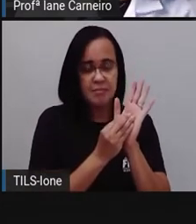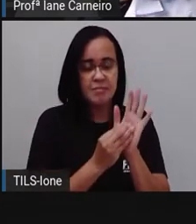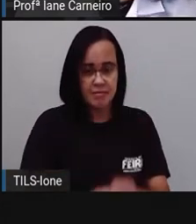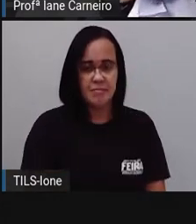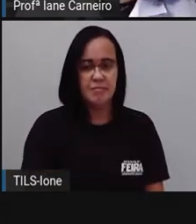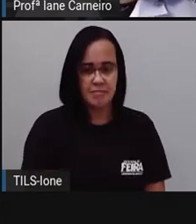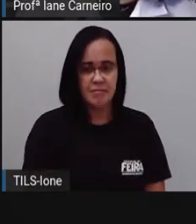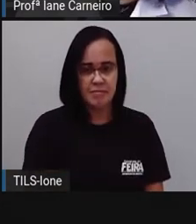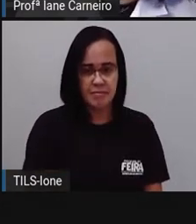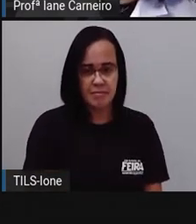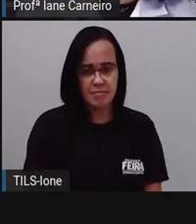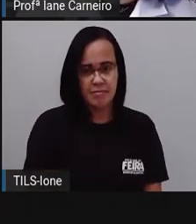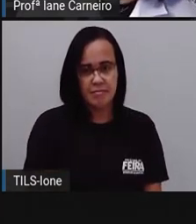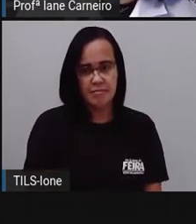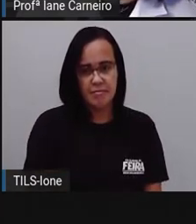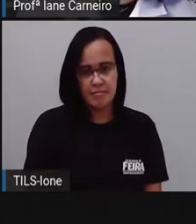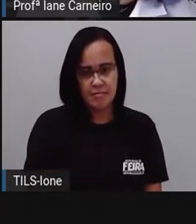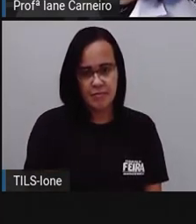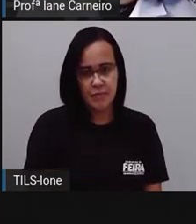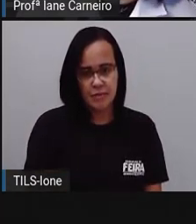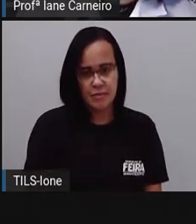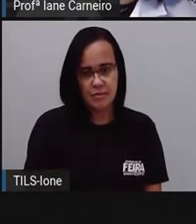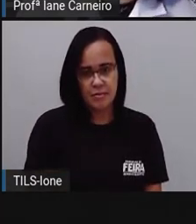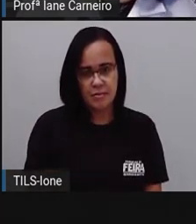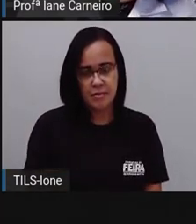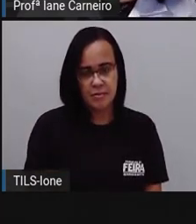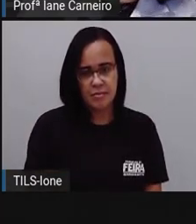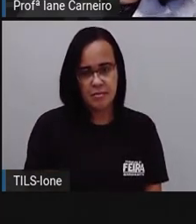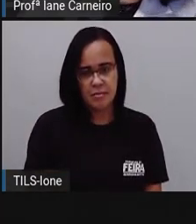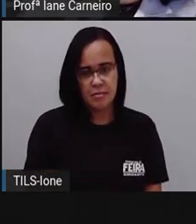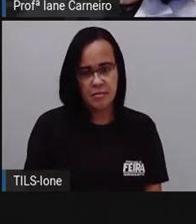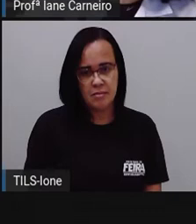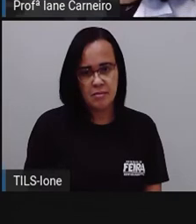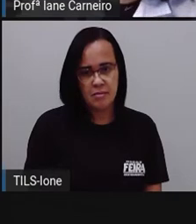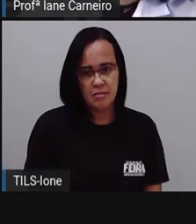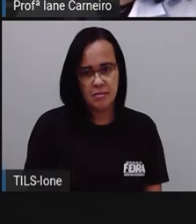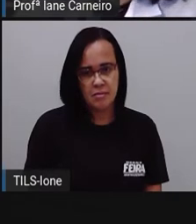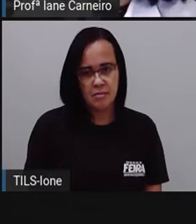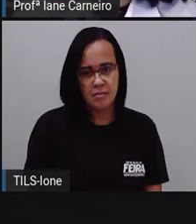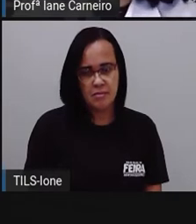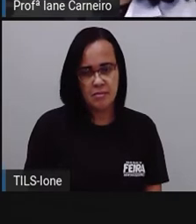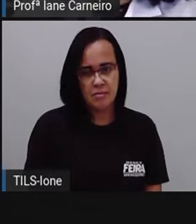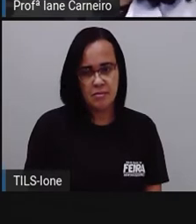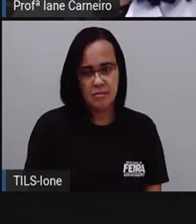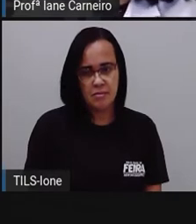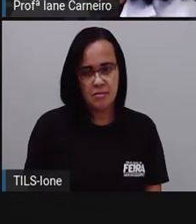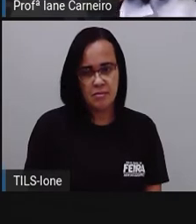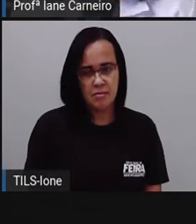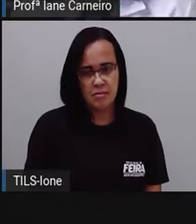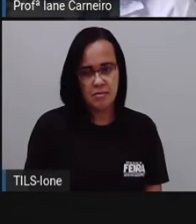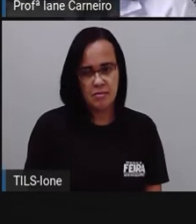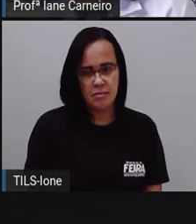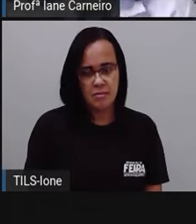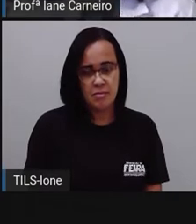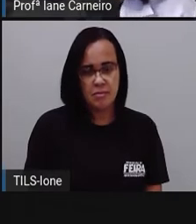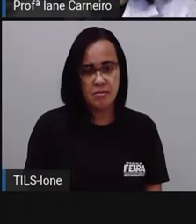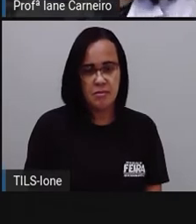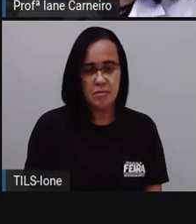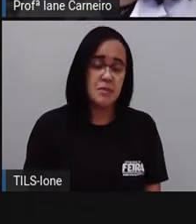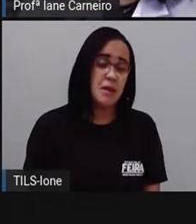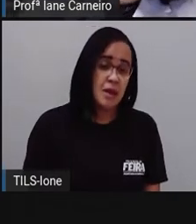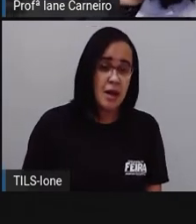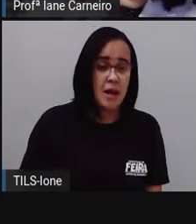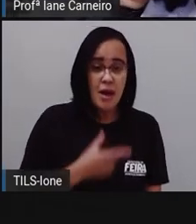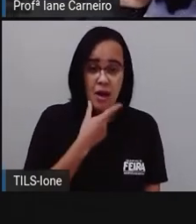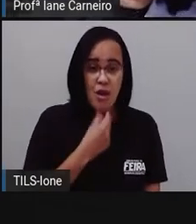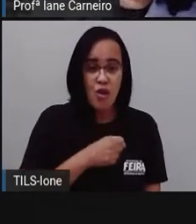Verde. Aí vem aqui e escreve o nome verde também. Ó. Verde. E por fim tem o vovô, né? Vou botar